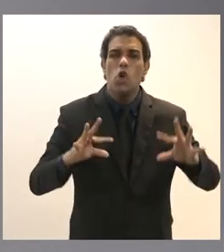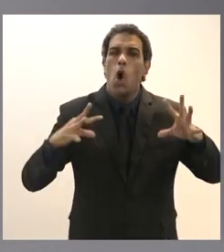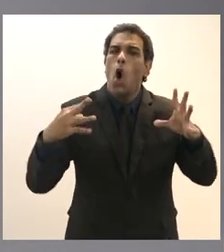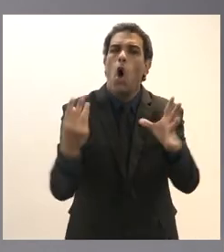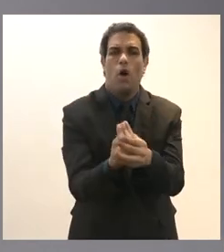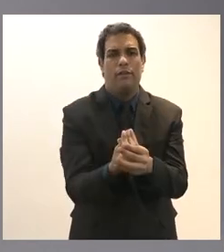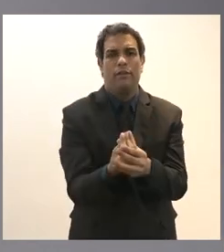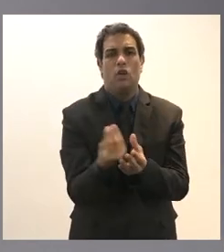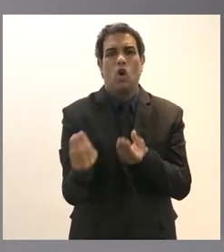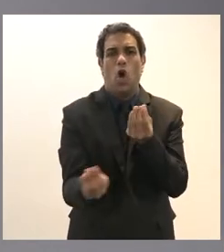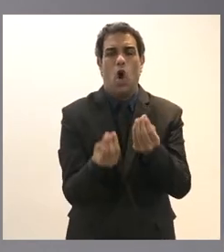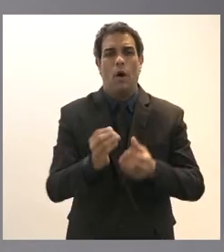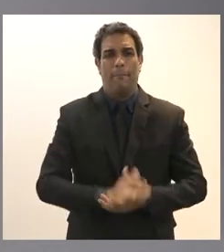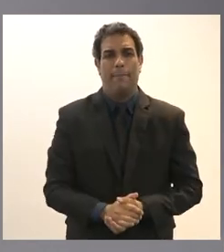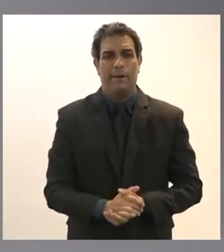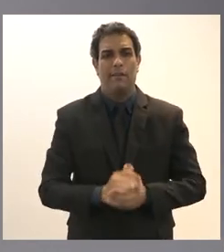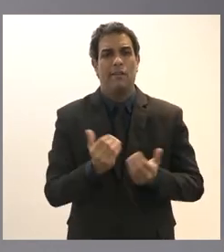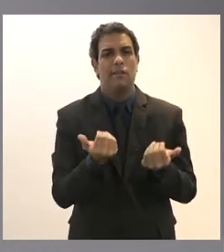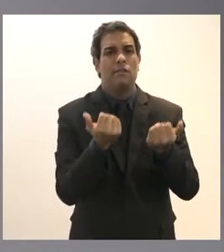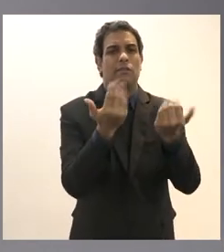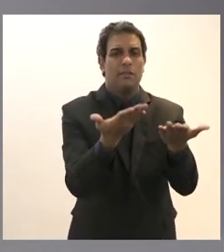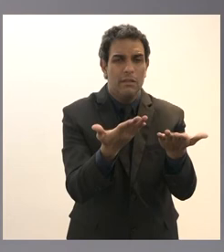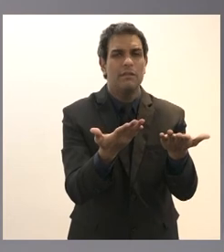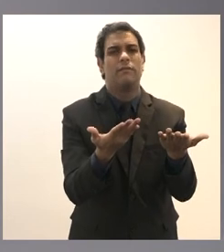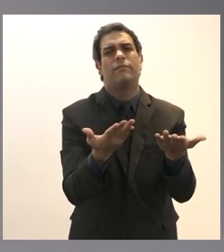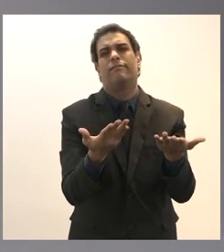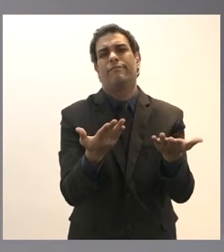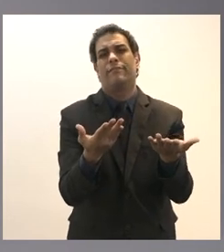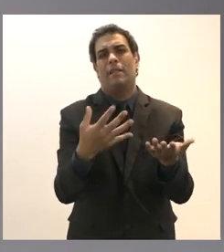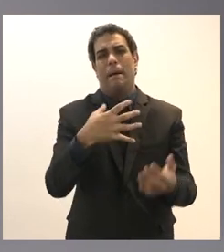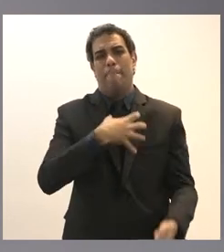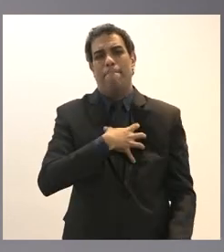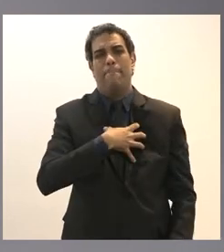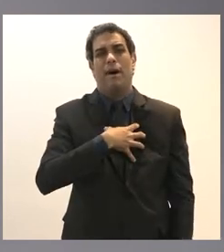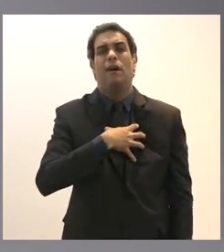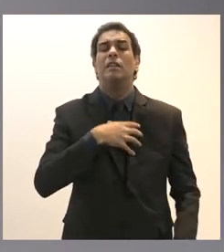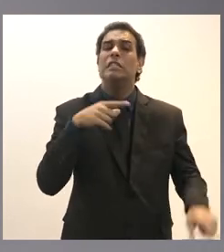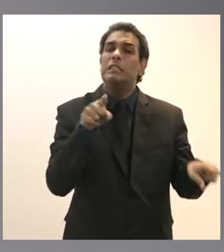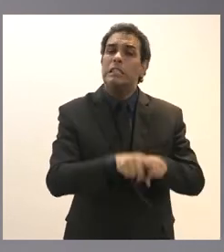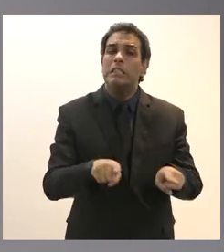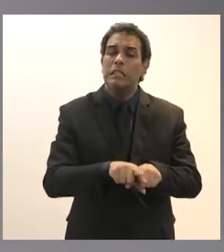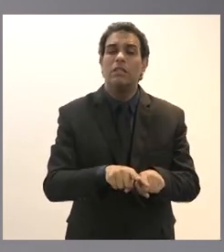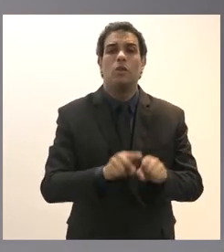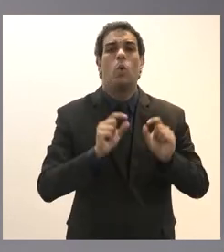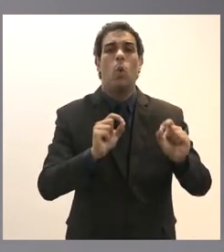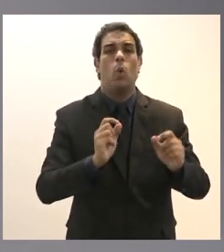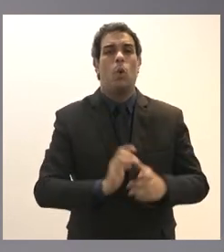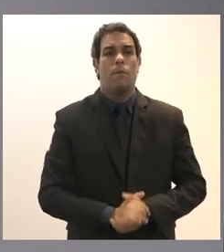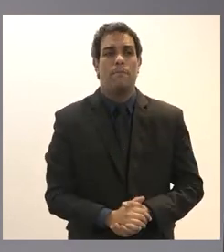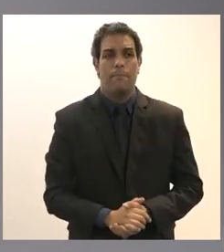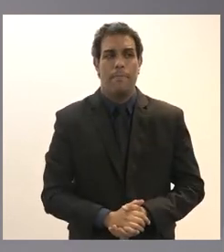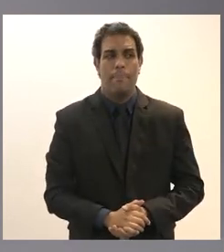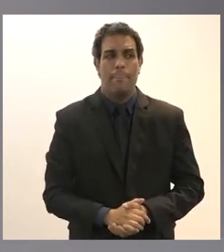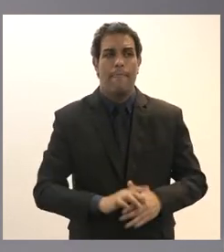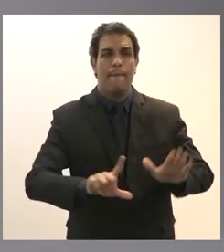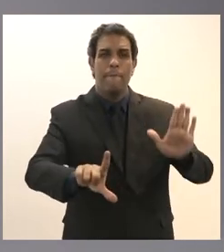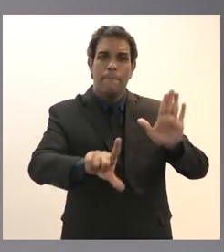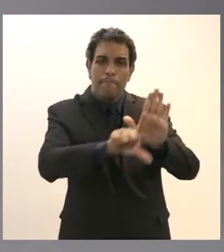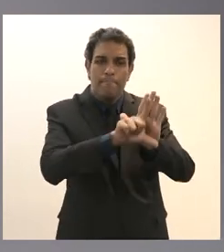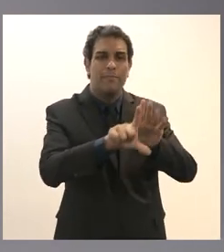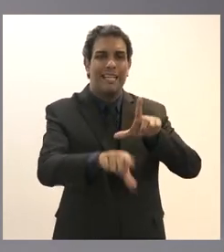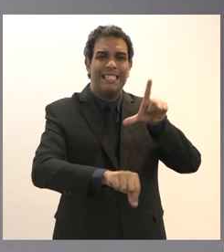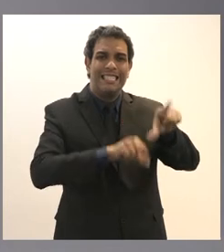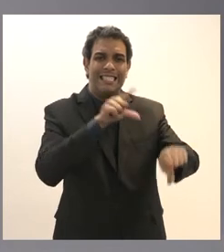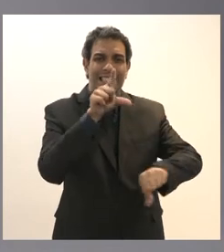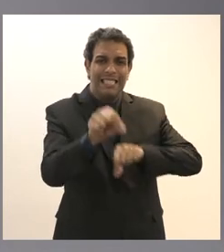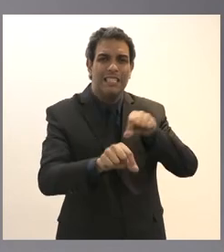então já entregaram a Randufo Alves lá na Bahia estão planejando leilão para